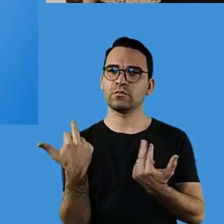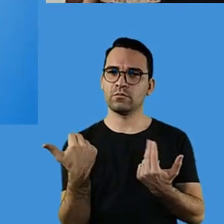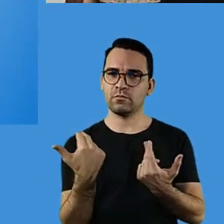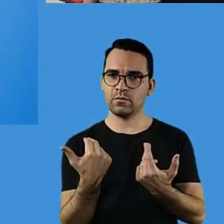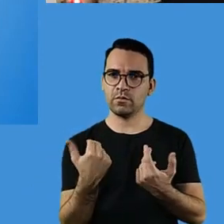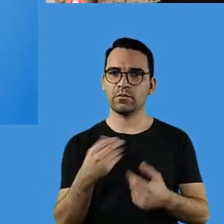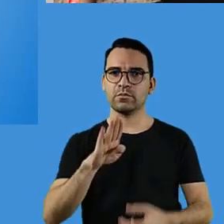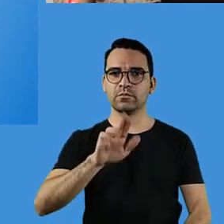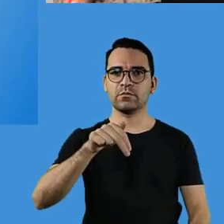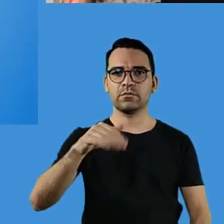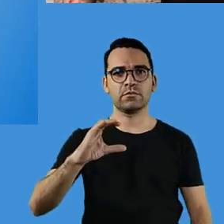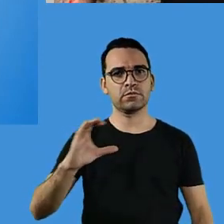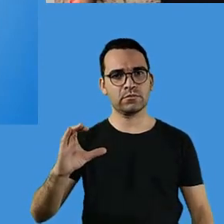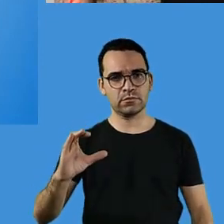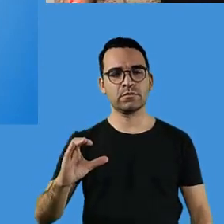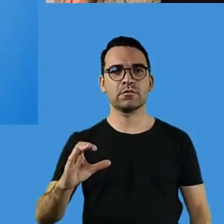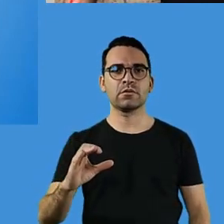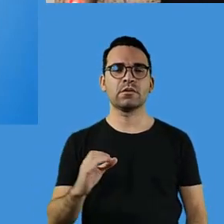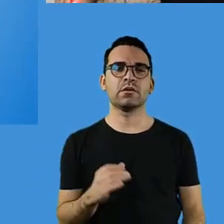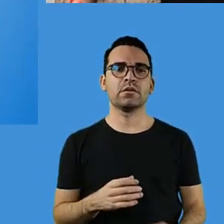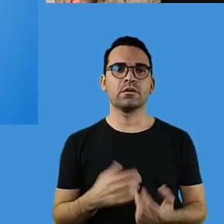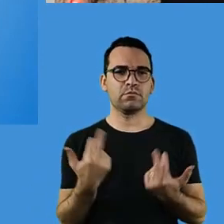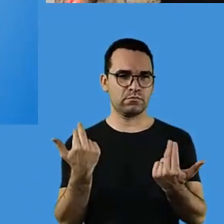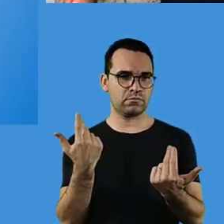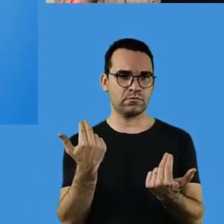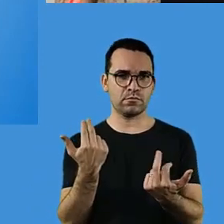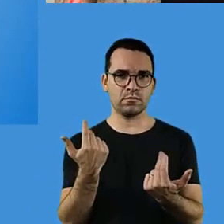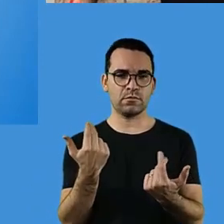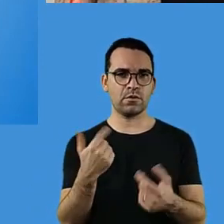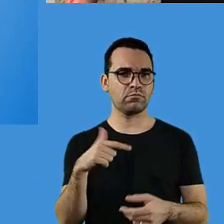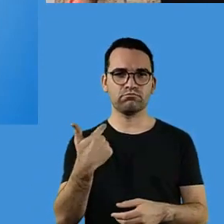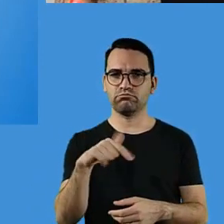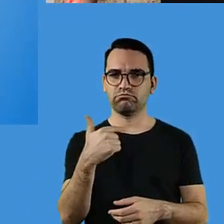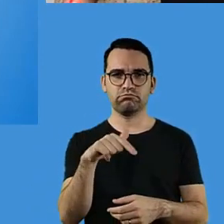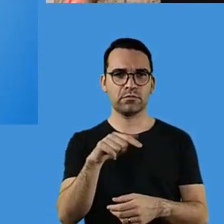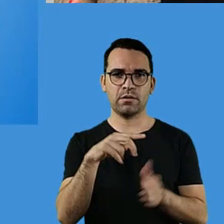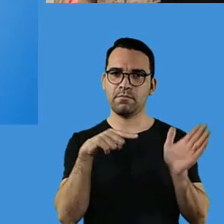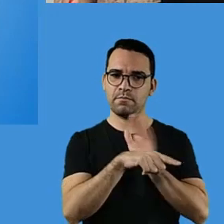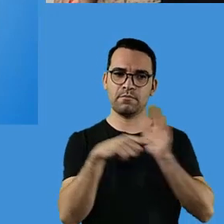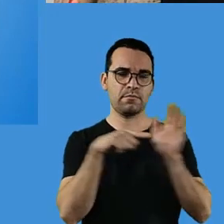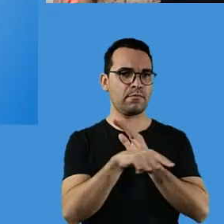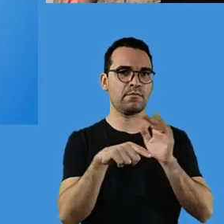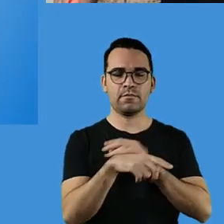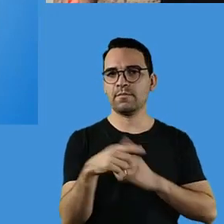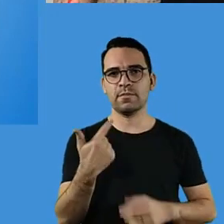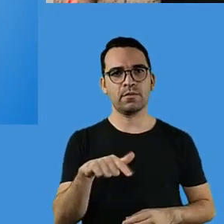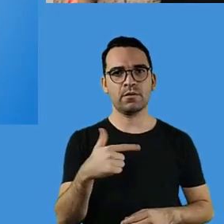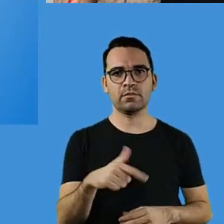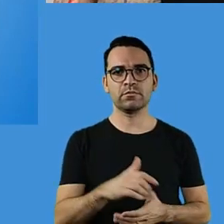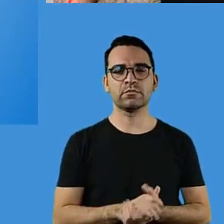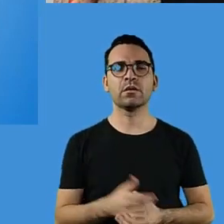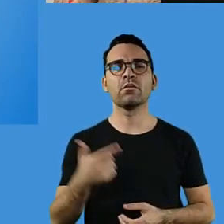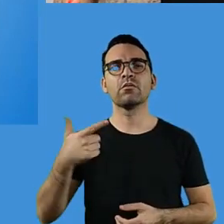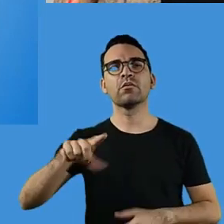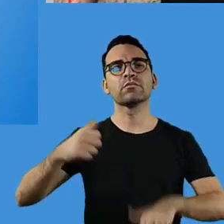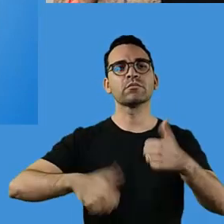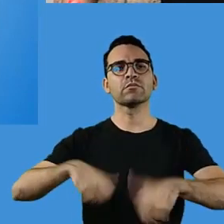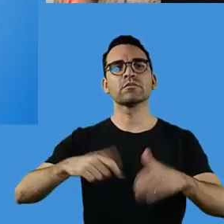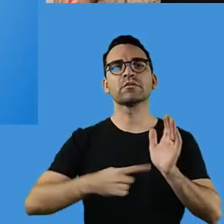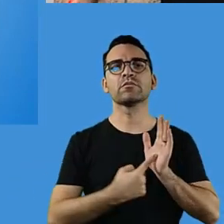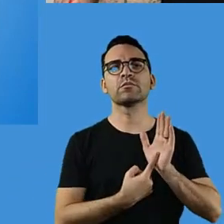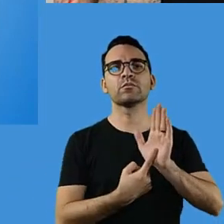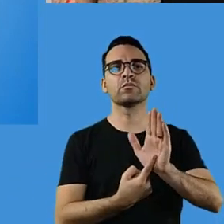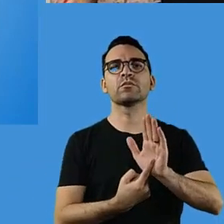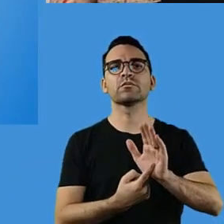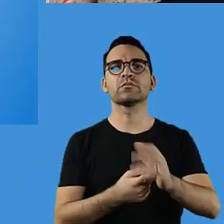alinhada com a BNCC, certo? Não tem questionário para as equipes. A outra avaliação